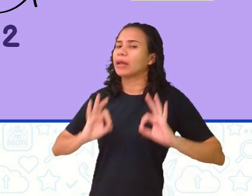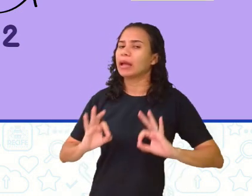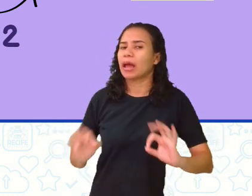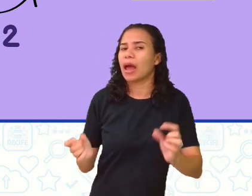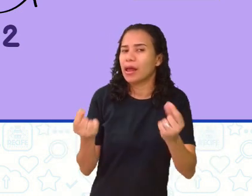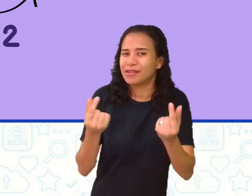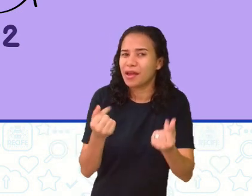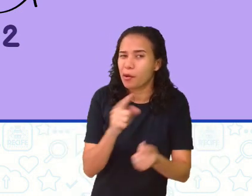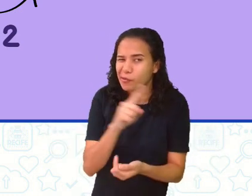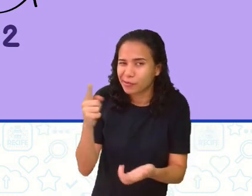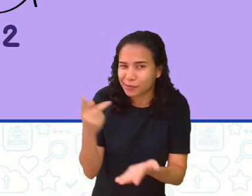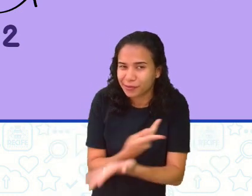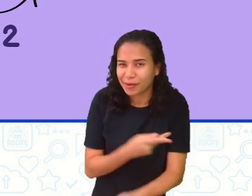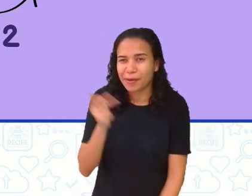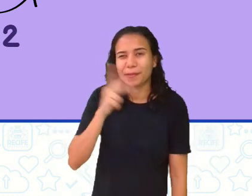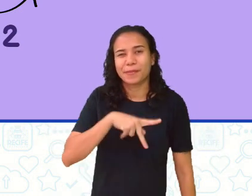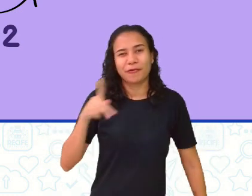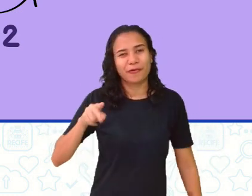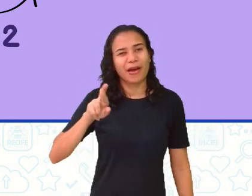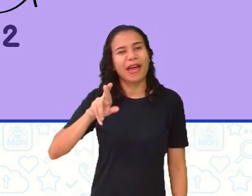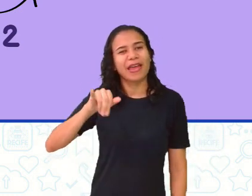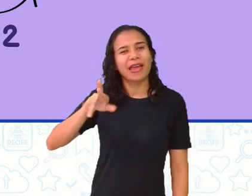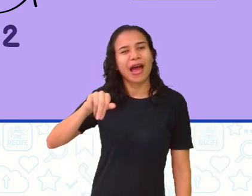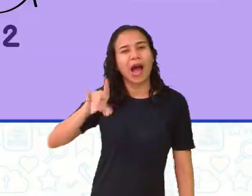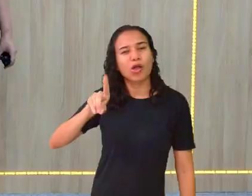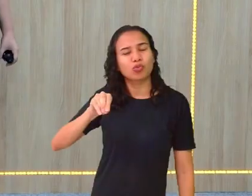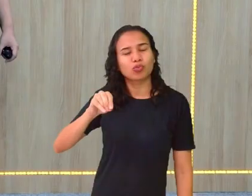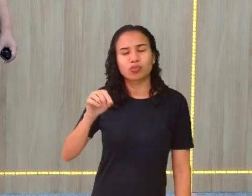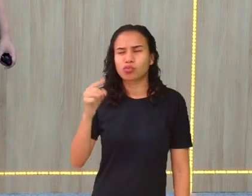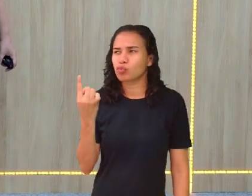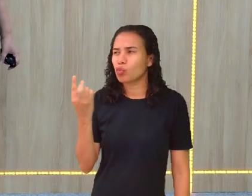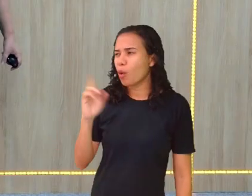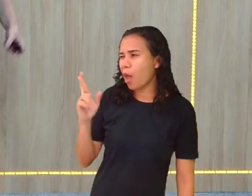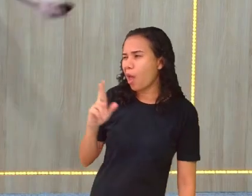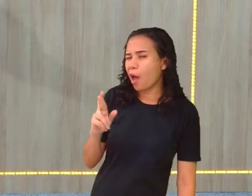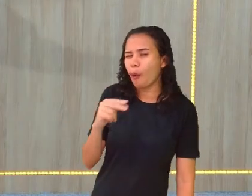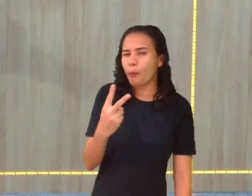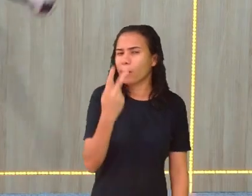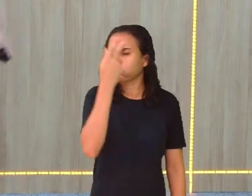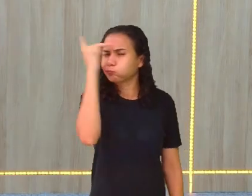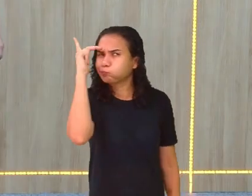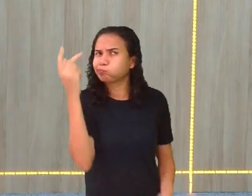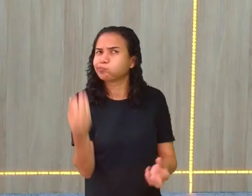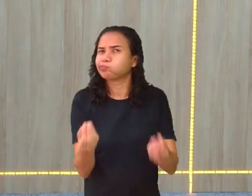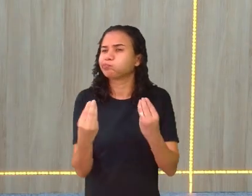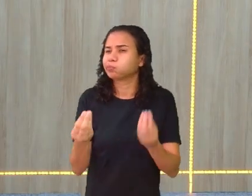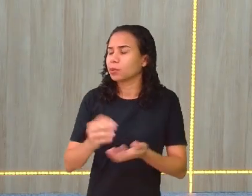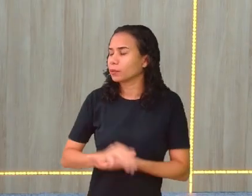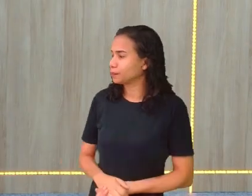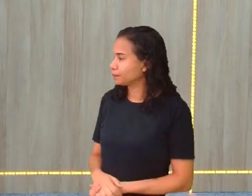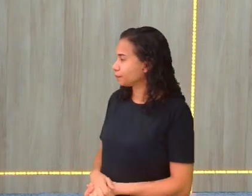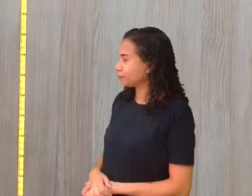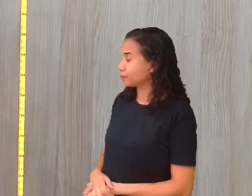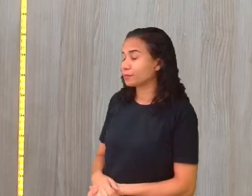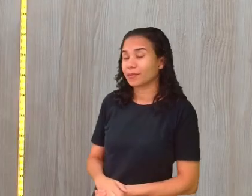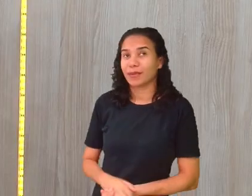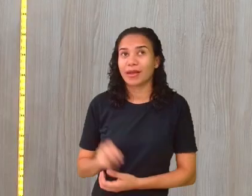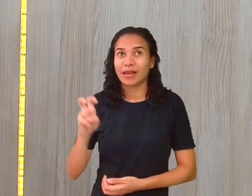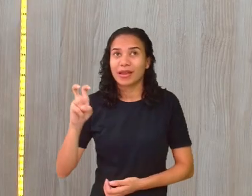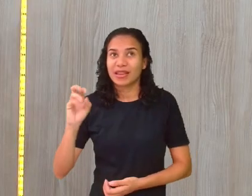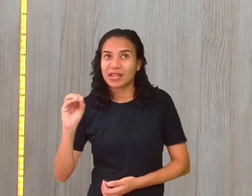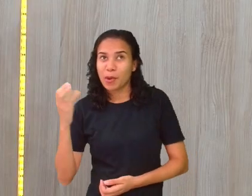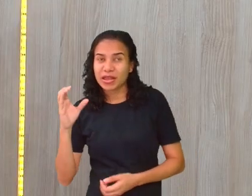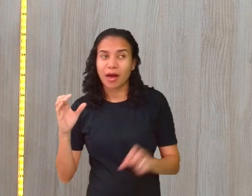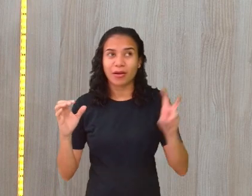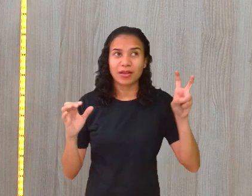dinheiro vocês não erram. Professor Ricardinho, com um real, para eu dividir para dois, o que é que você faz? Eu acho que eu pego 50